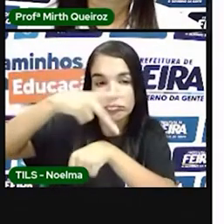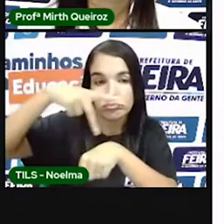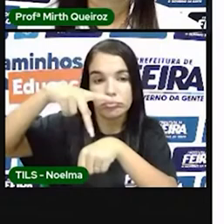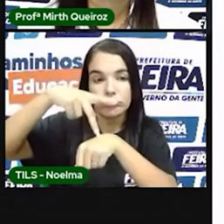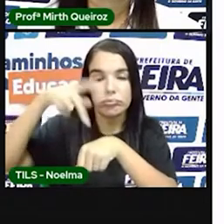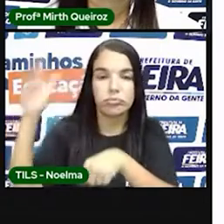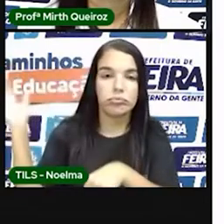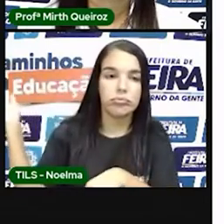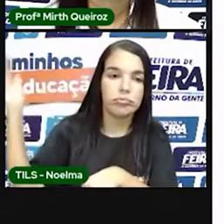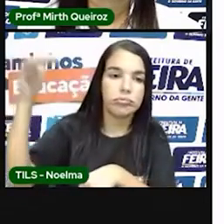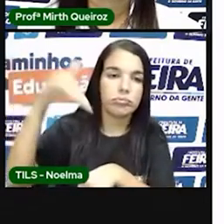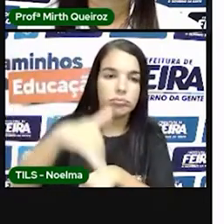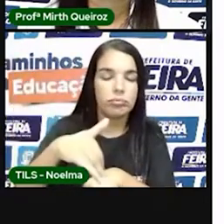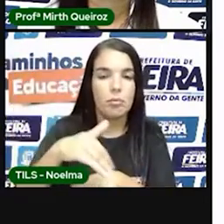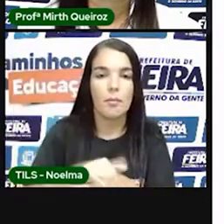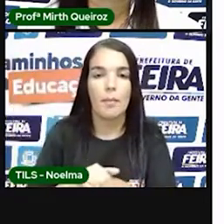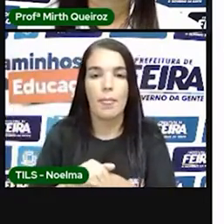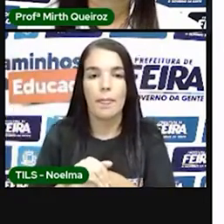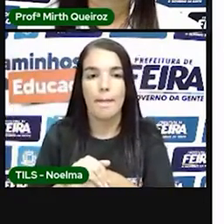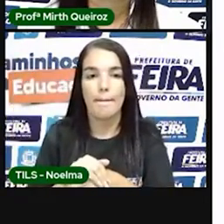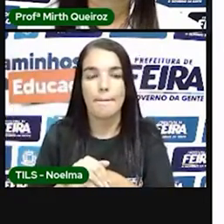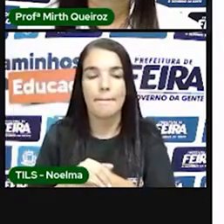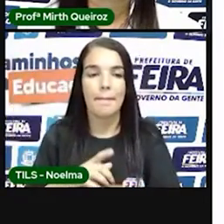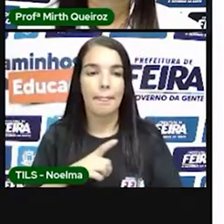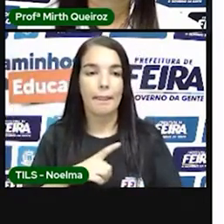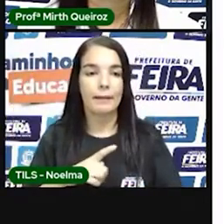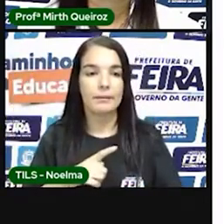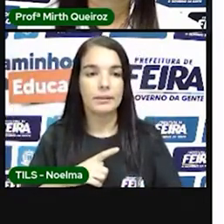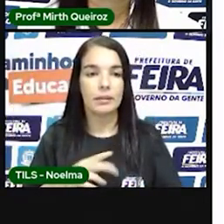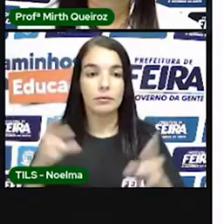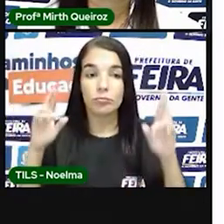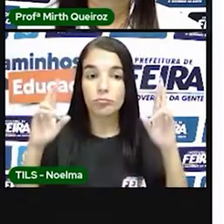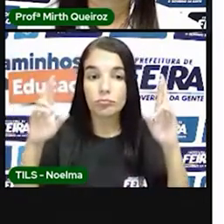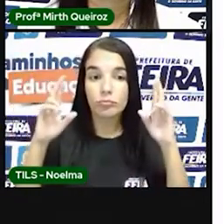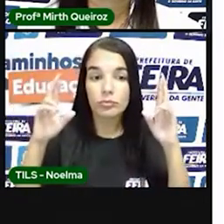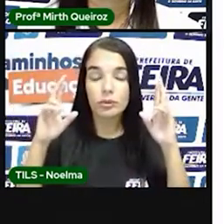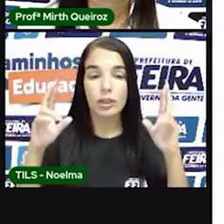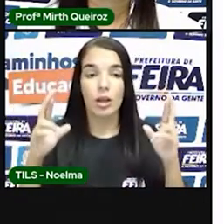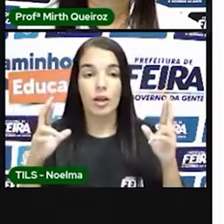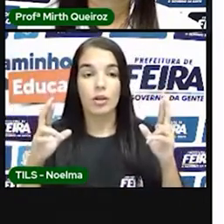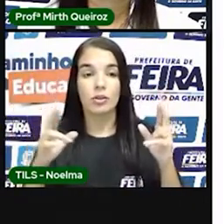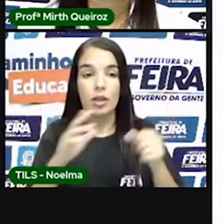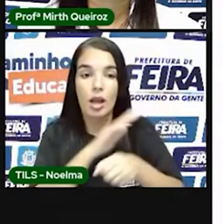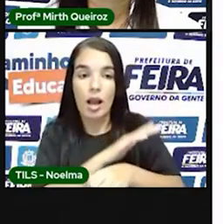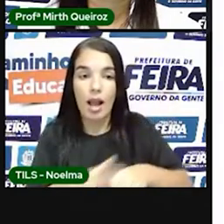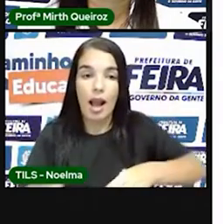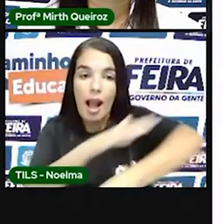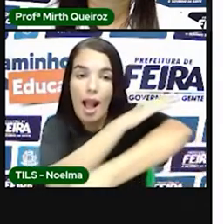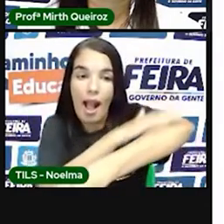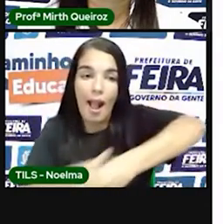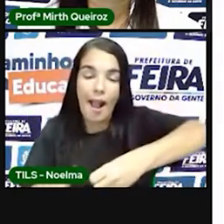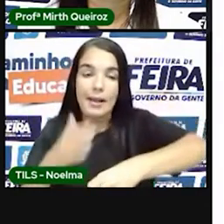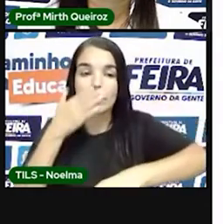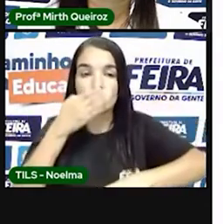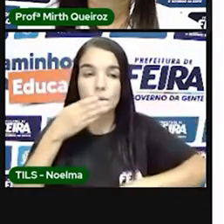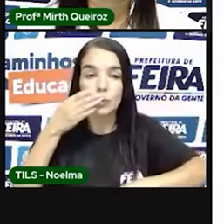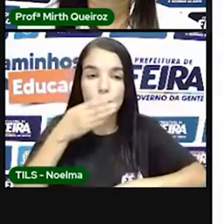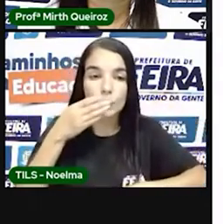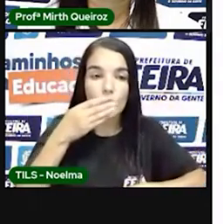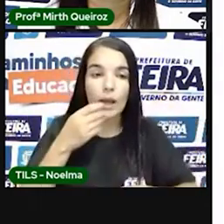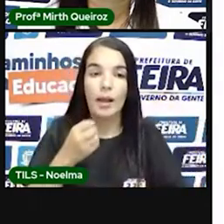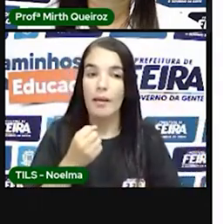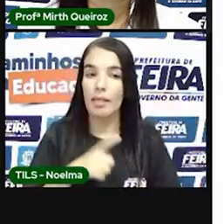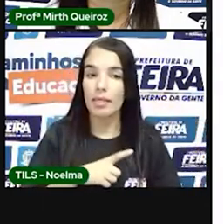uma identidade. Com o sucesso do açúcar, os holandeses invadiram o Nordeste brasileiro e começaram a investir nos senhores de engenho.